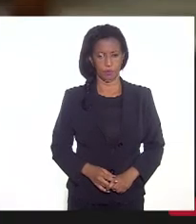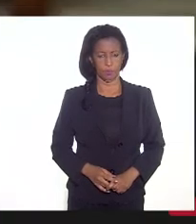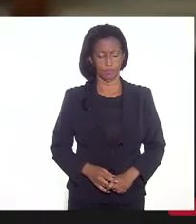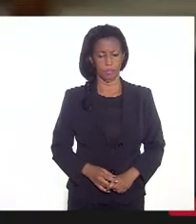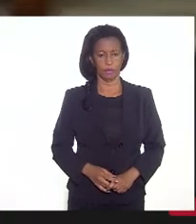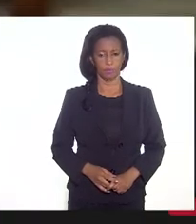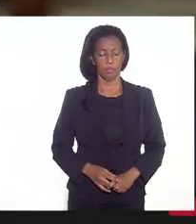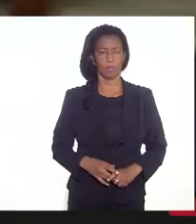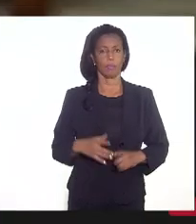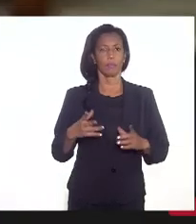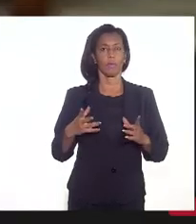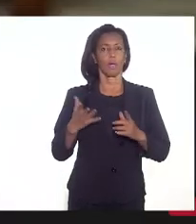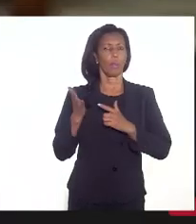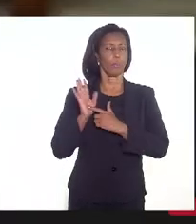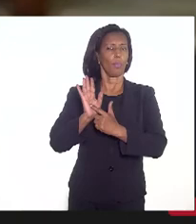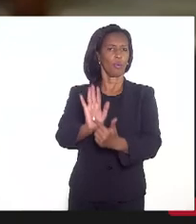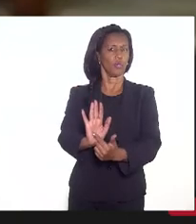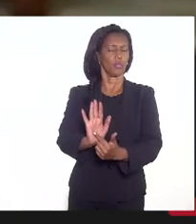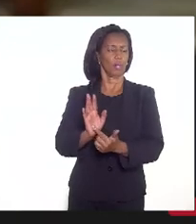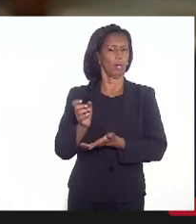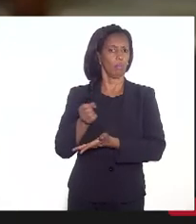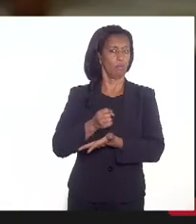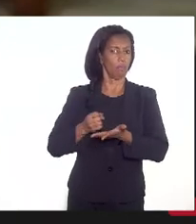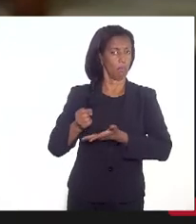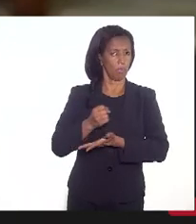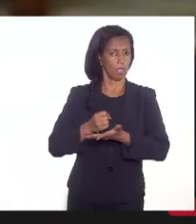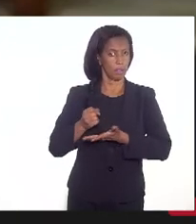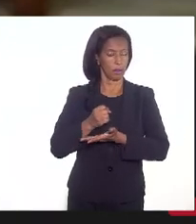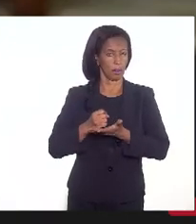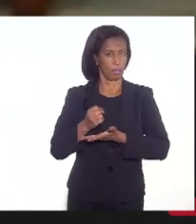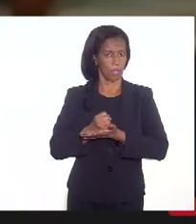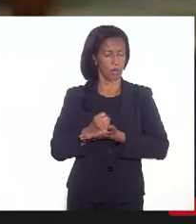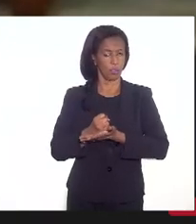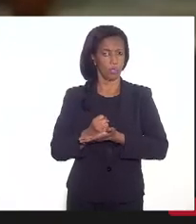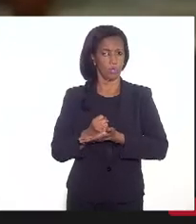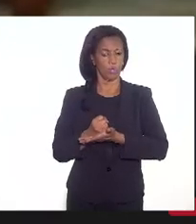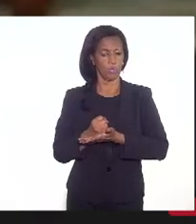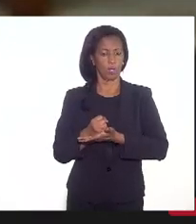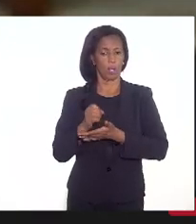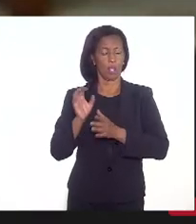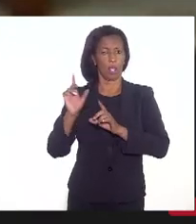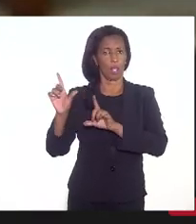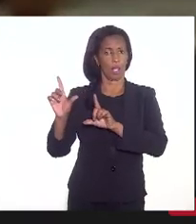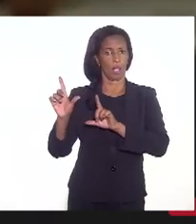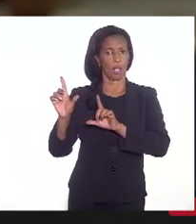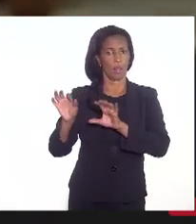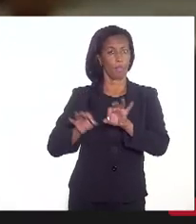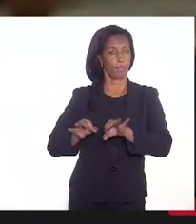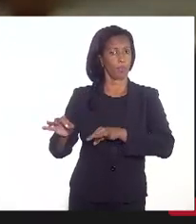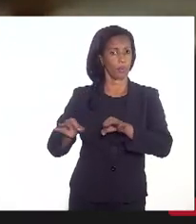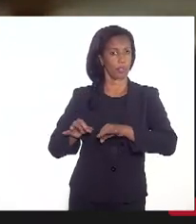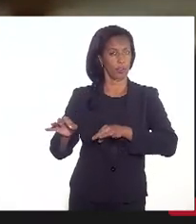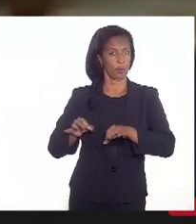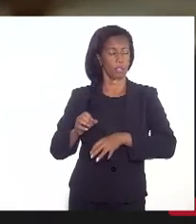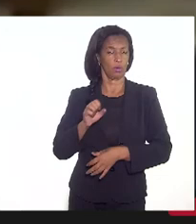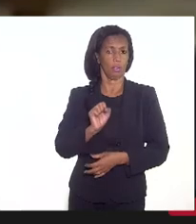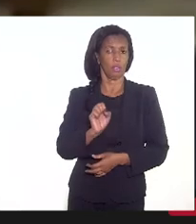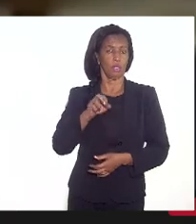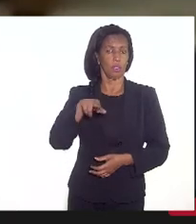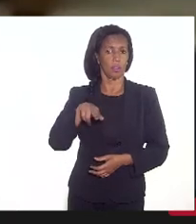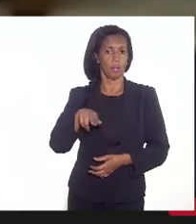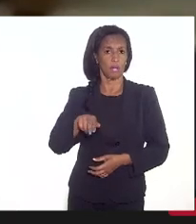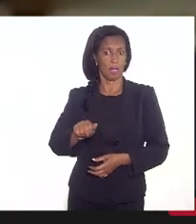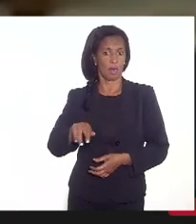a ideia do cenário base. todas as medidas afetam a projeção do cenário base, a forma como elas vão ser